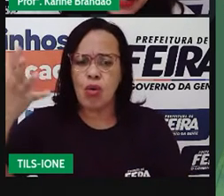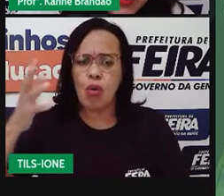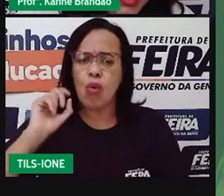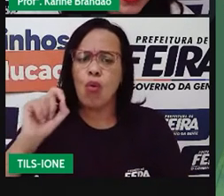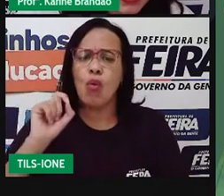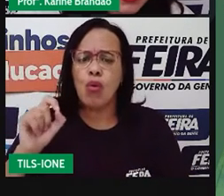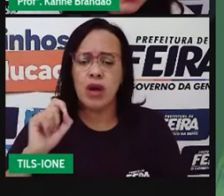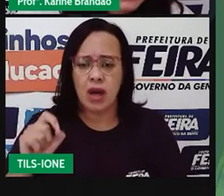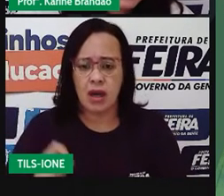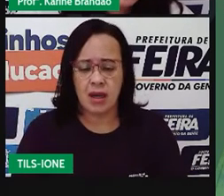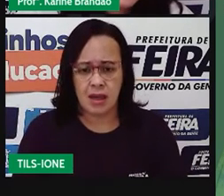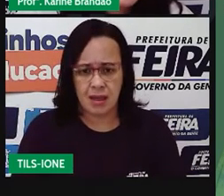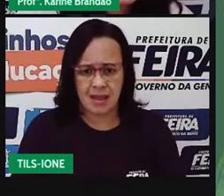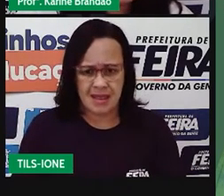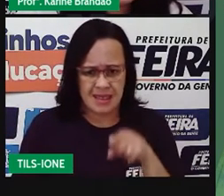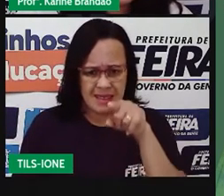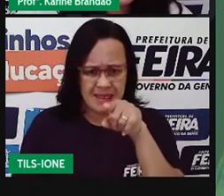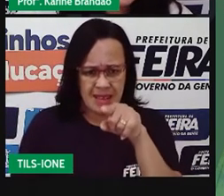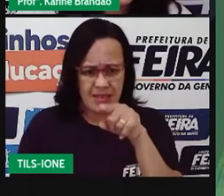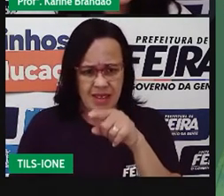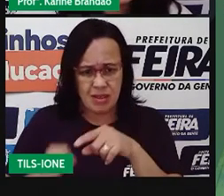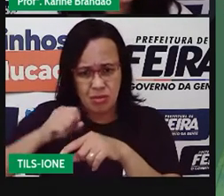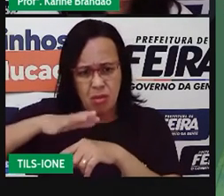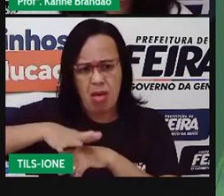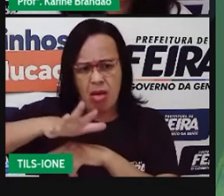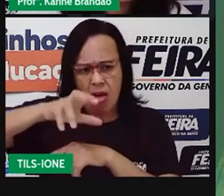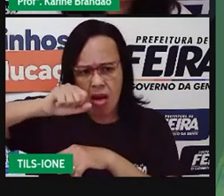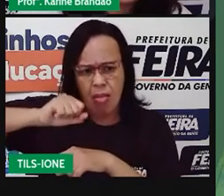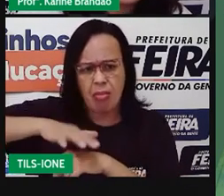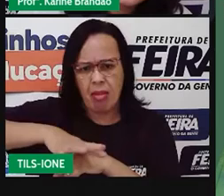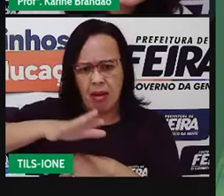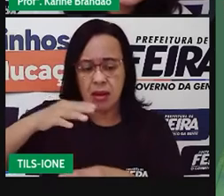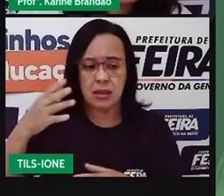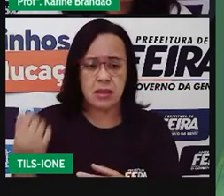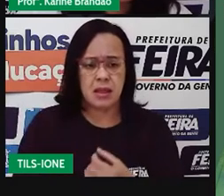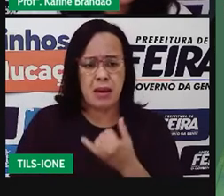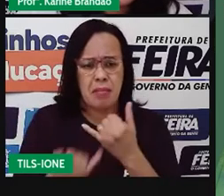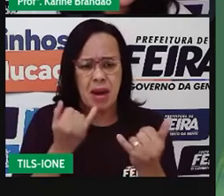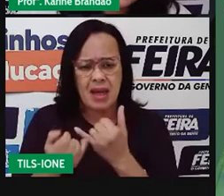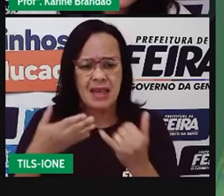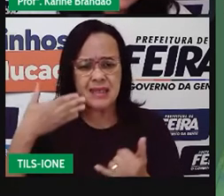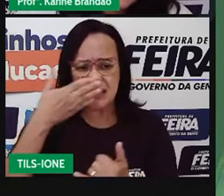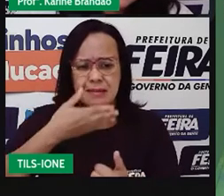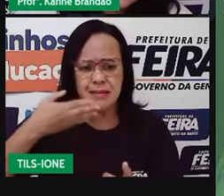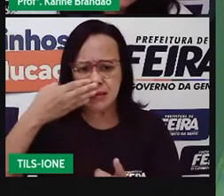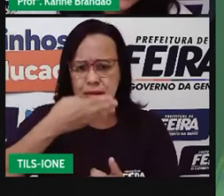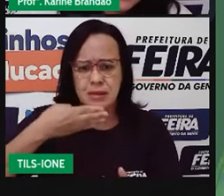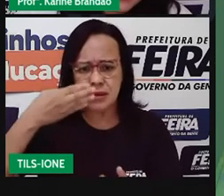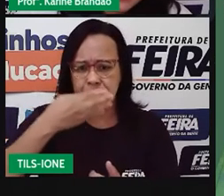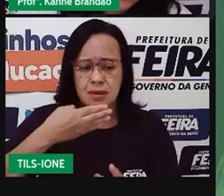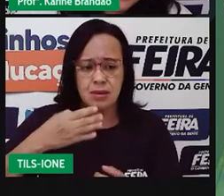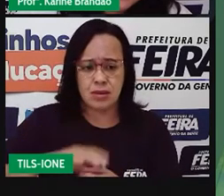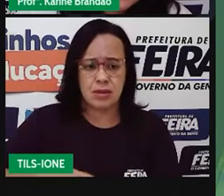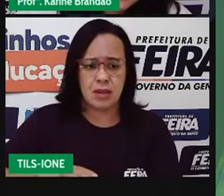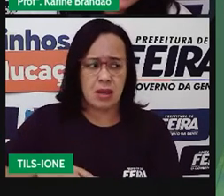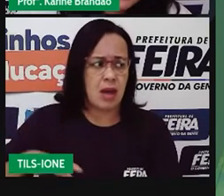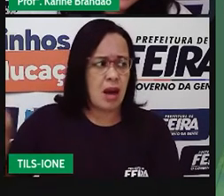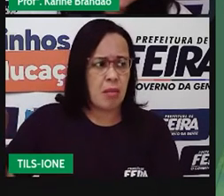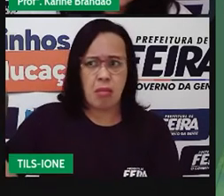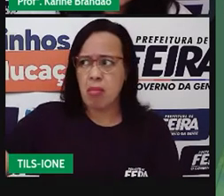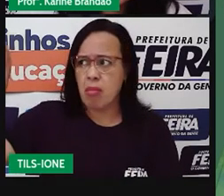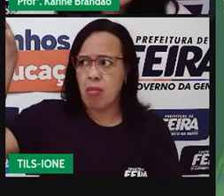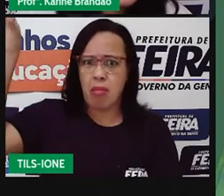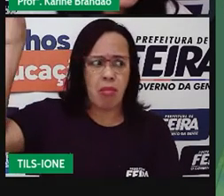ela tá liberando uma substância, um néctar, um açúcar, que tá atraindo, ó, essa mosca. E essa mosca tá aí, coitada, se